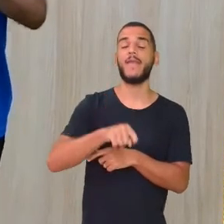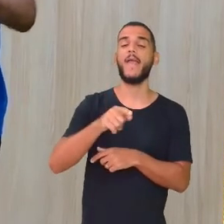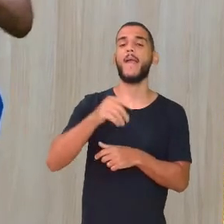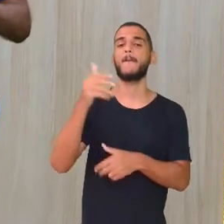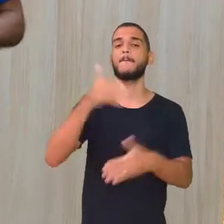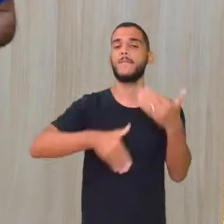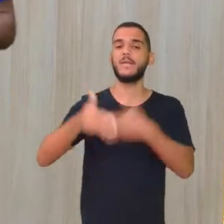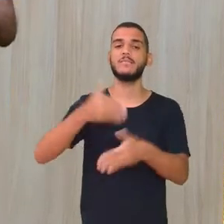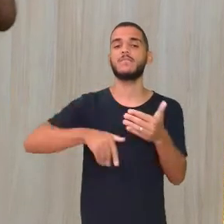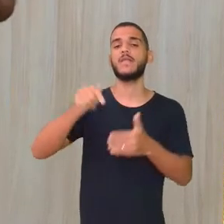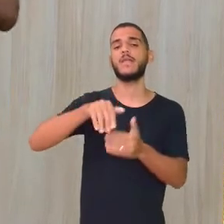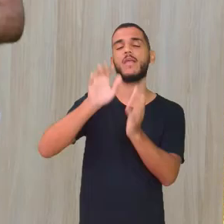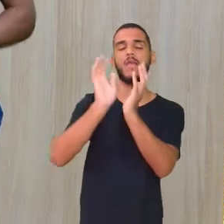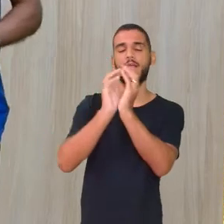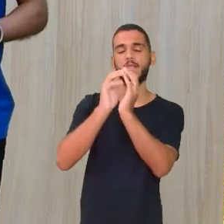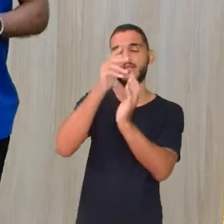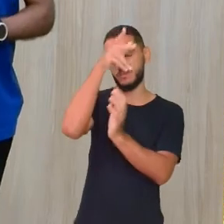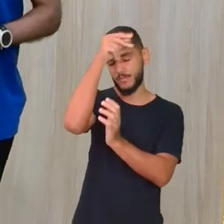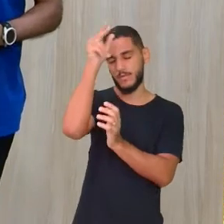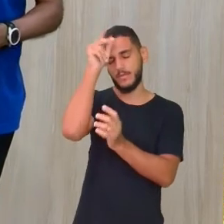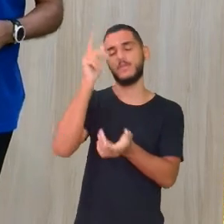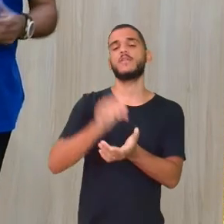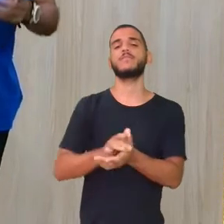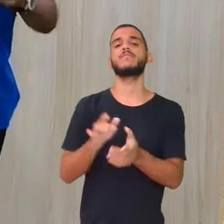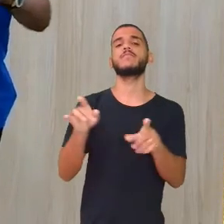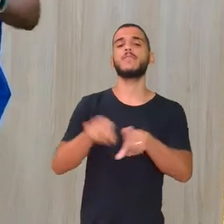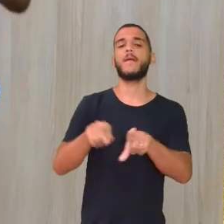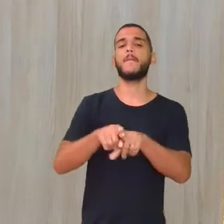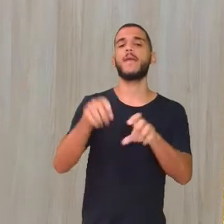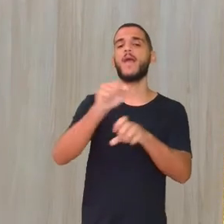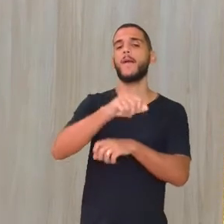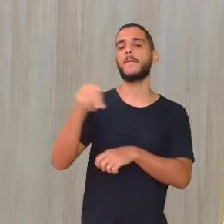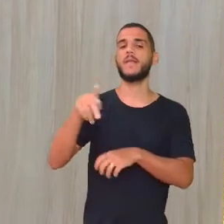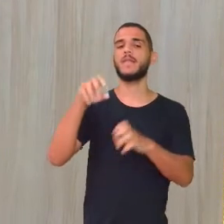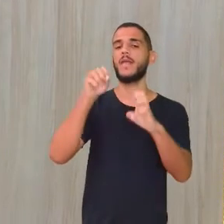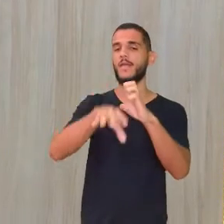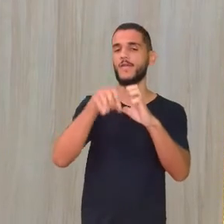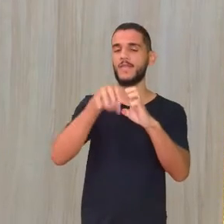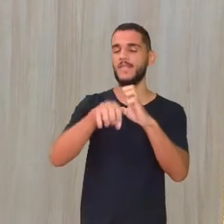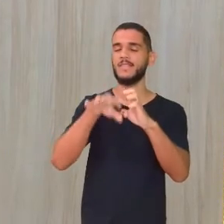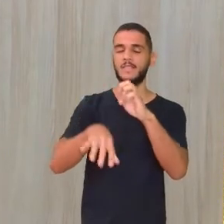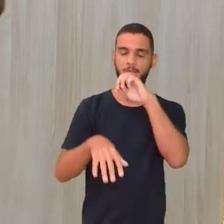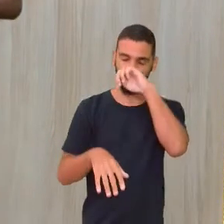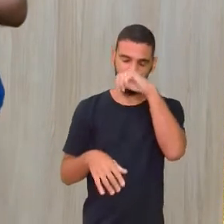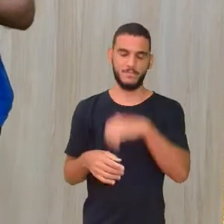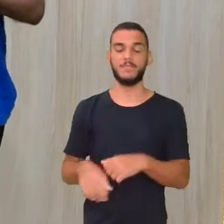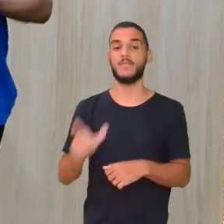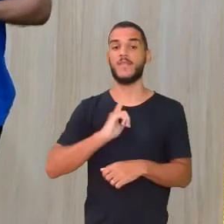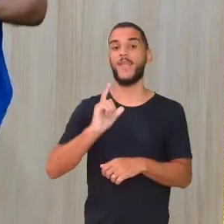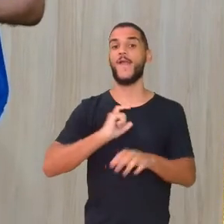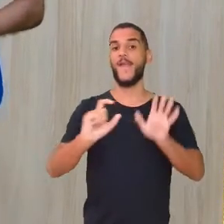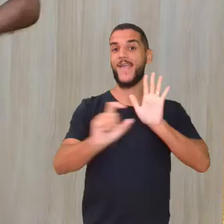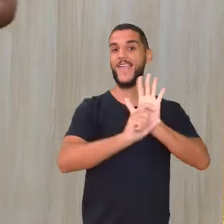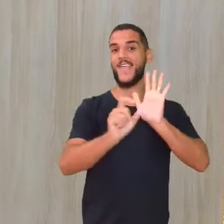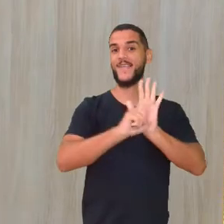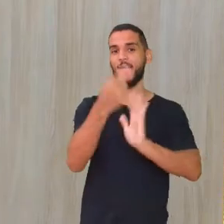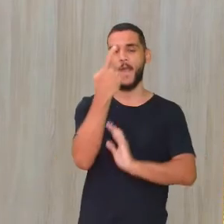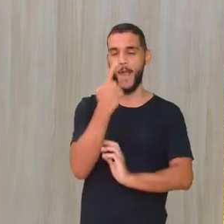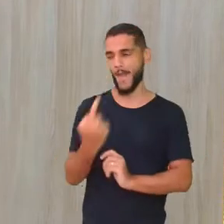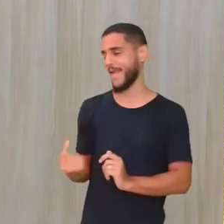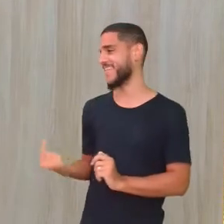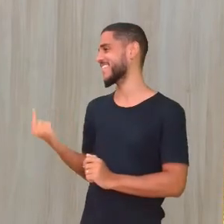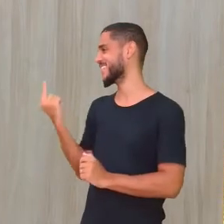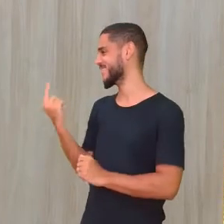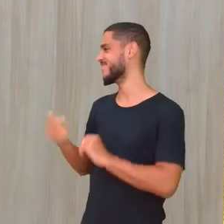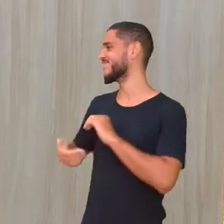Através do aplicativo Educa Recife Isso, Cleitinho bota aí ó, o QR Code do Educa Recife Para